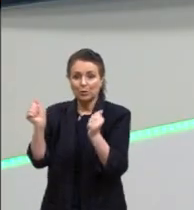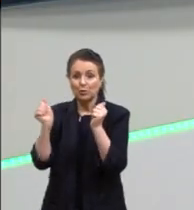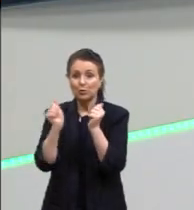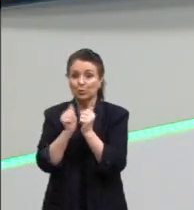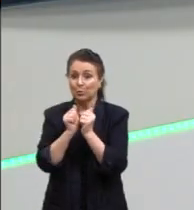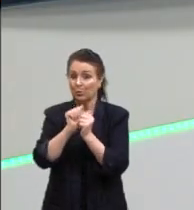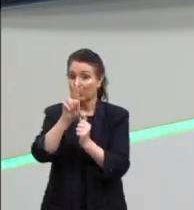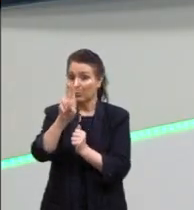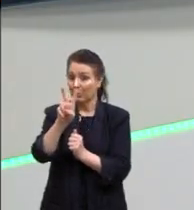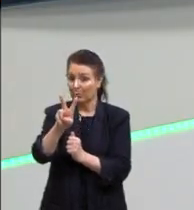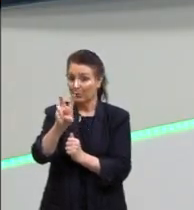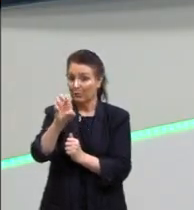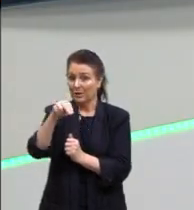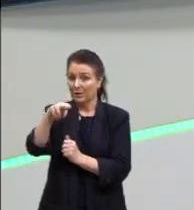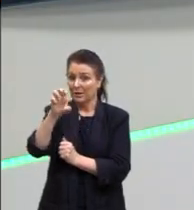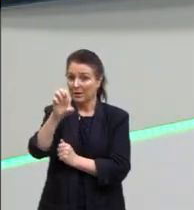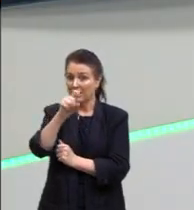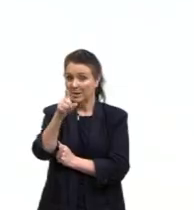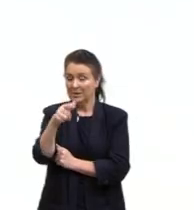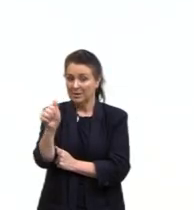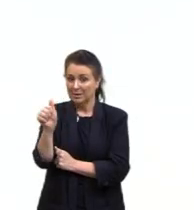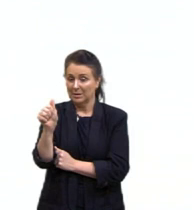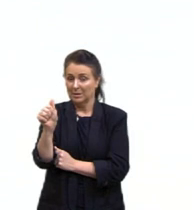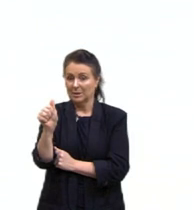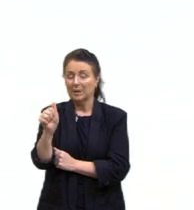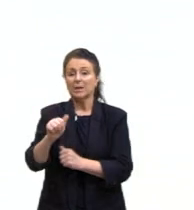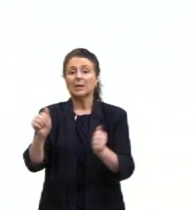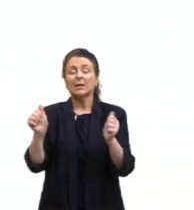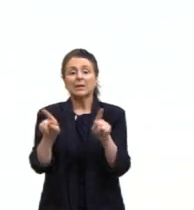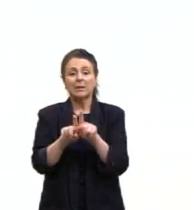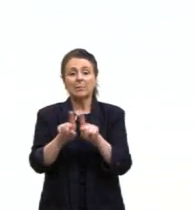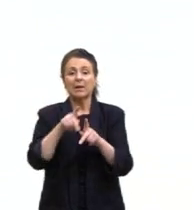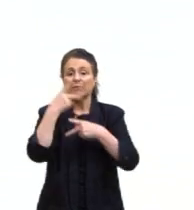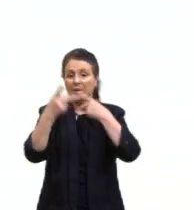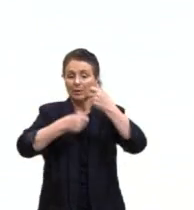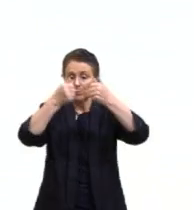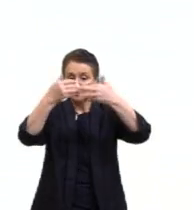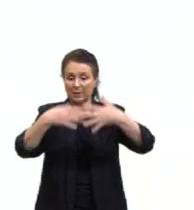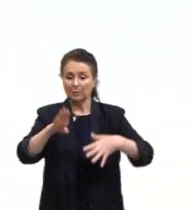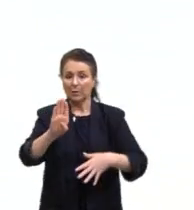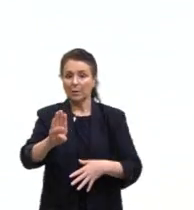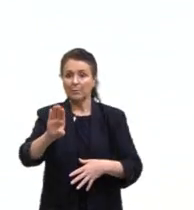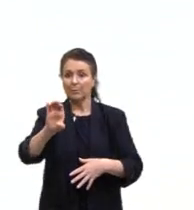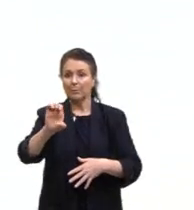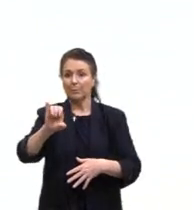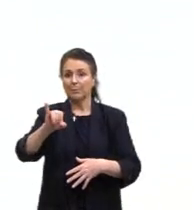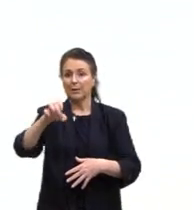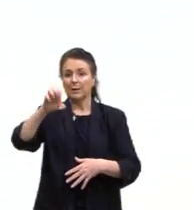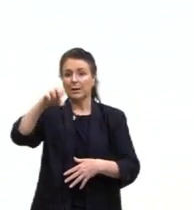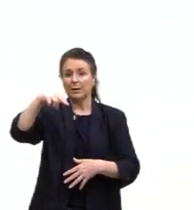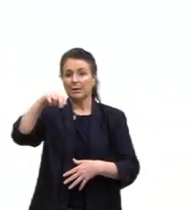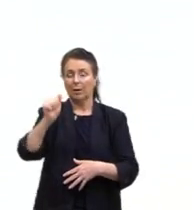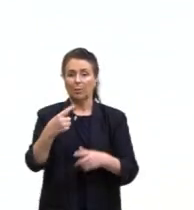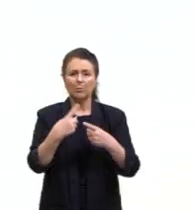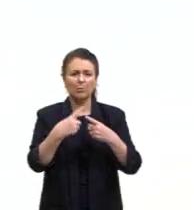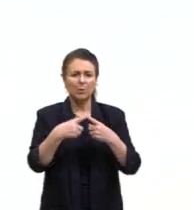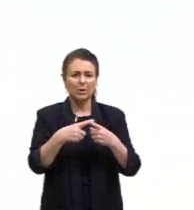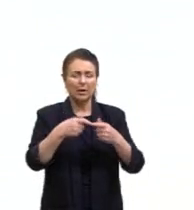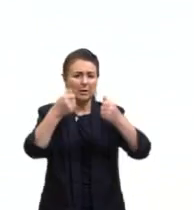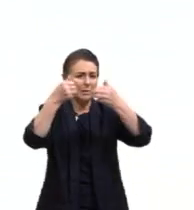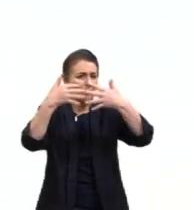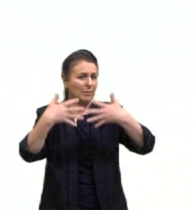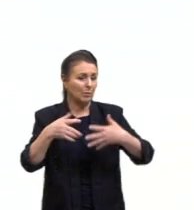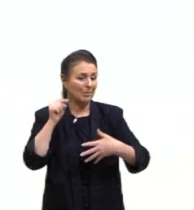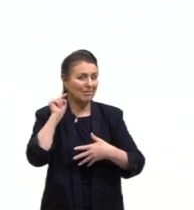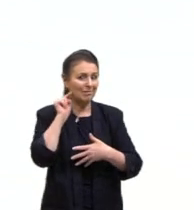Veneza. E sobre a Bienal, gente, por que eu trago essa Bienal, essa edição, para